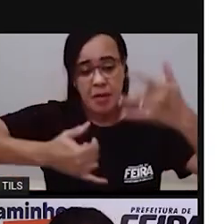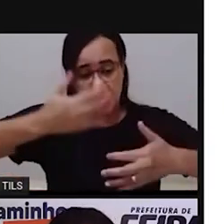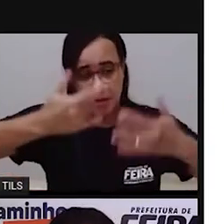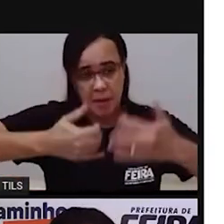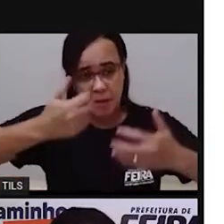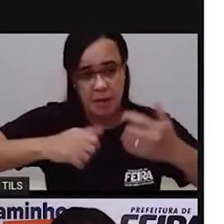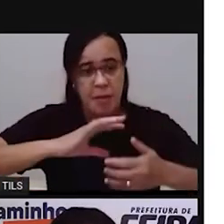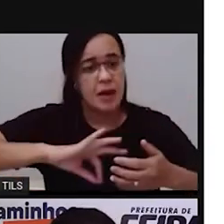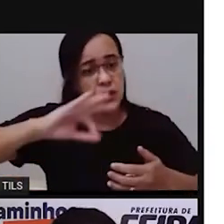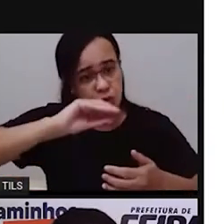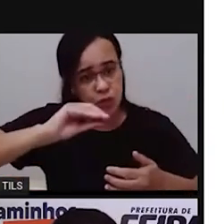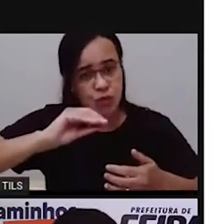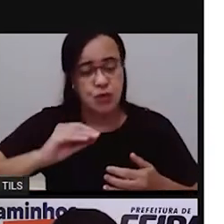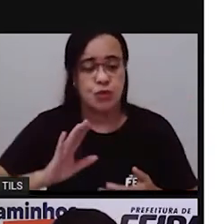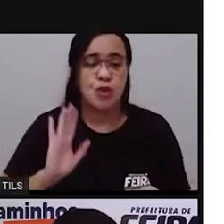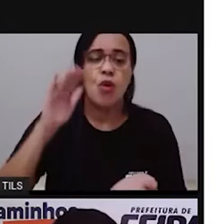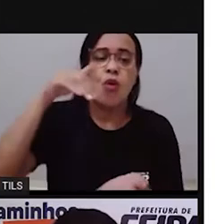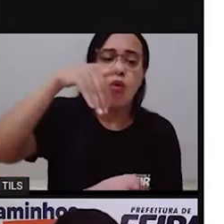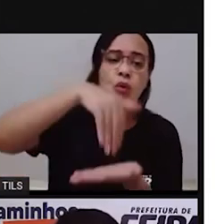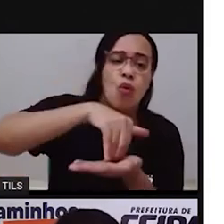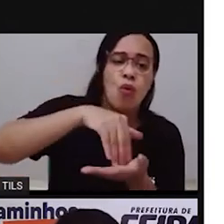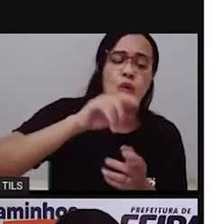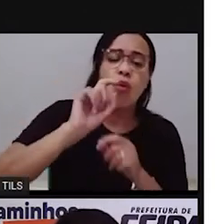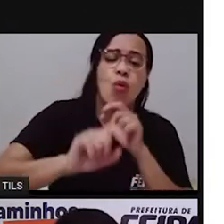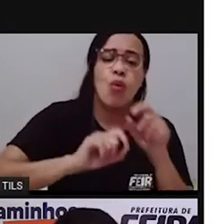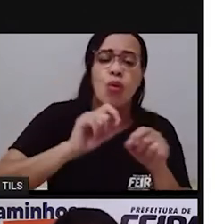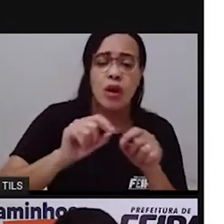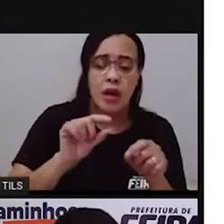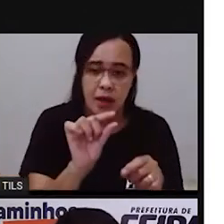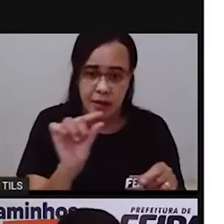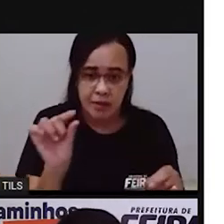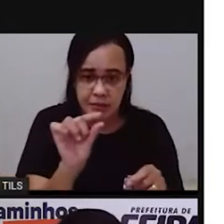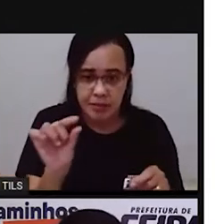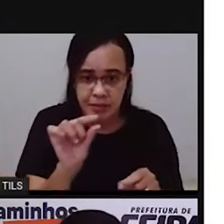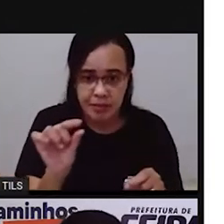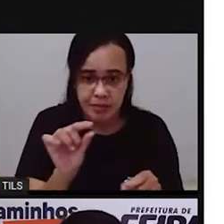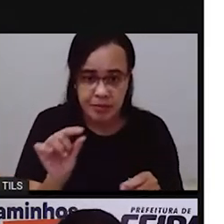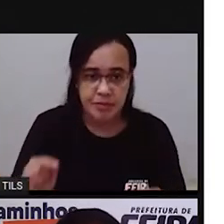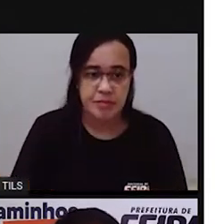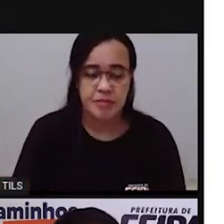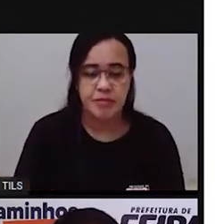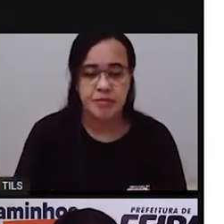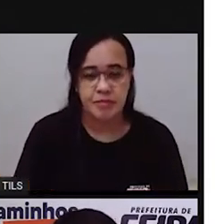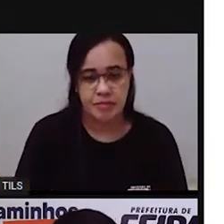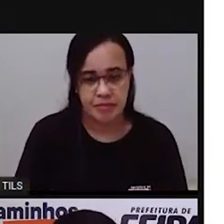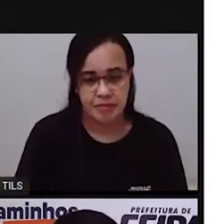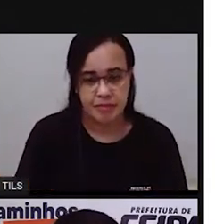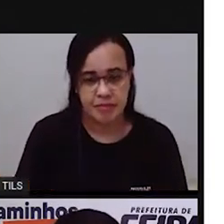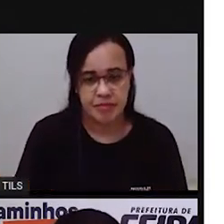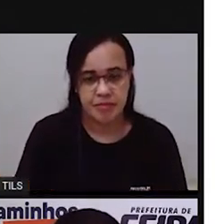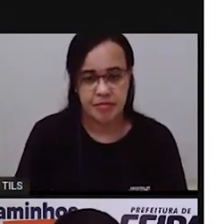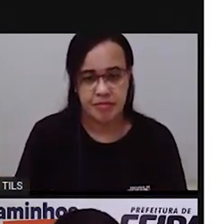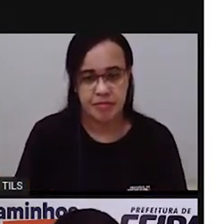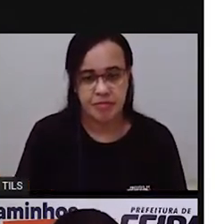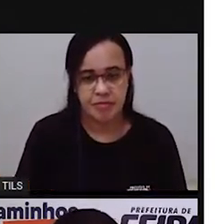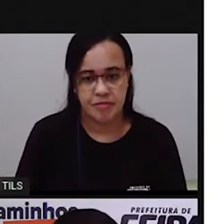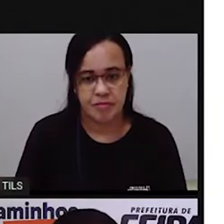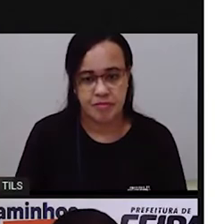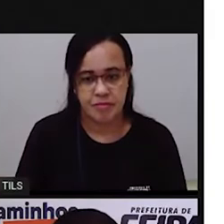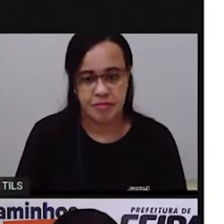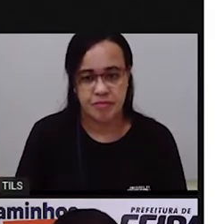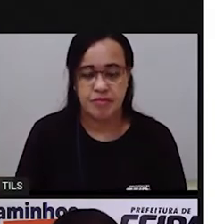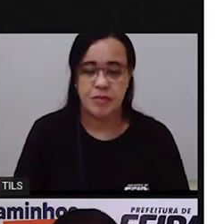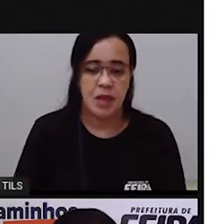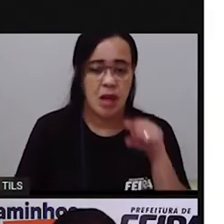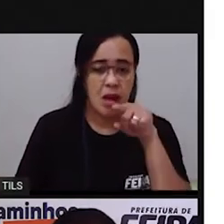e por último nesse espaço aqui vem a especificação do consumo de água e vem dizendo